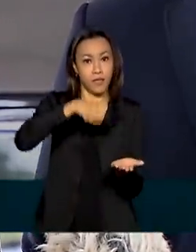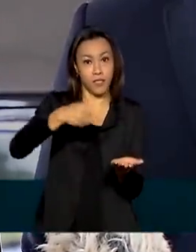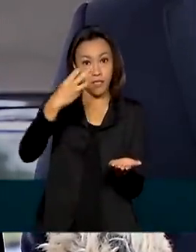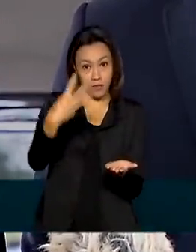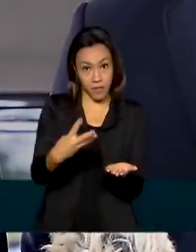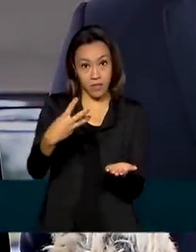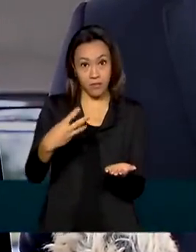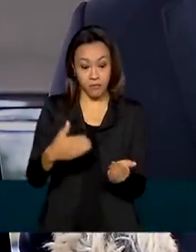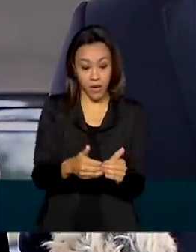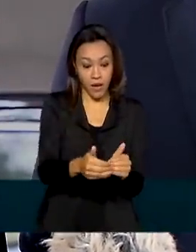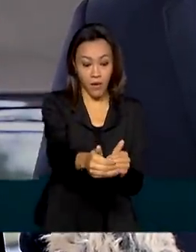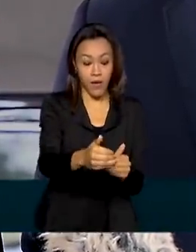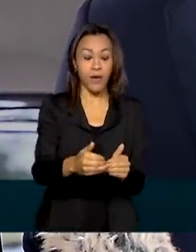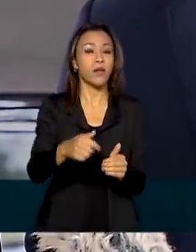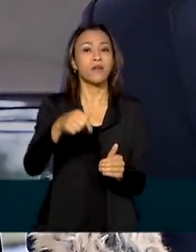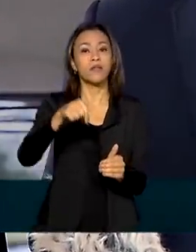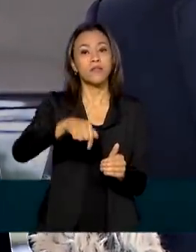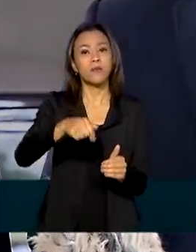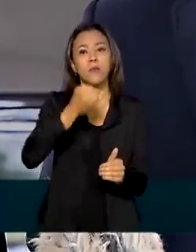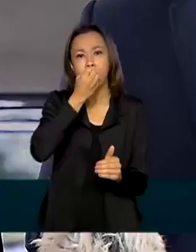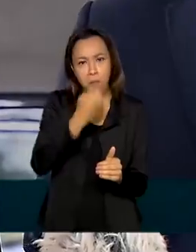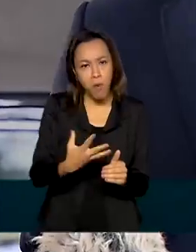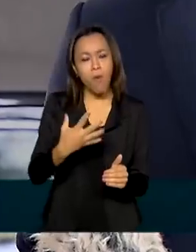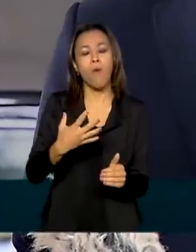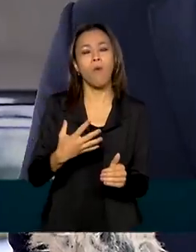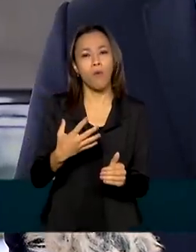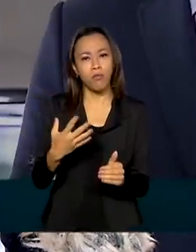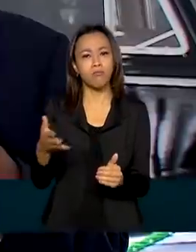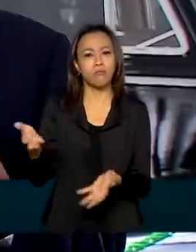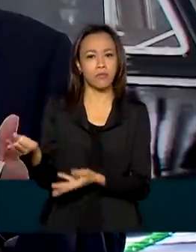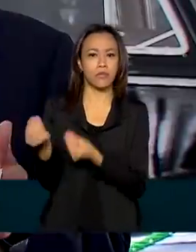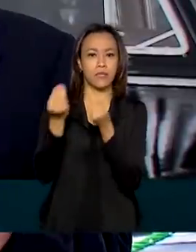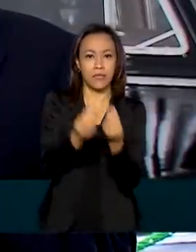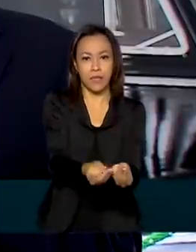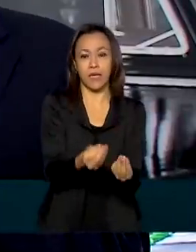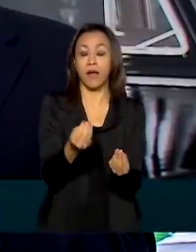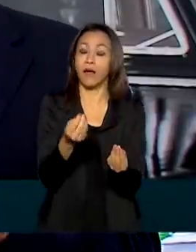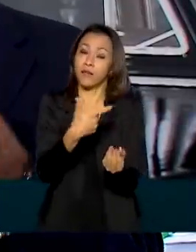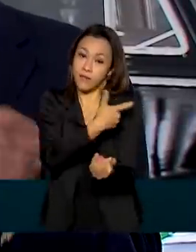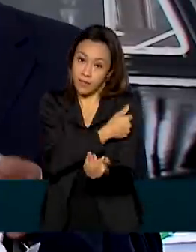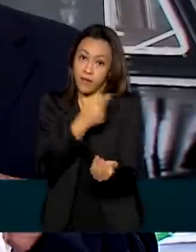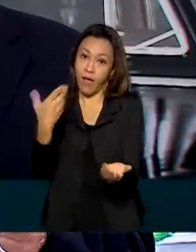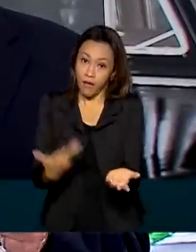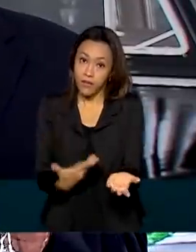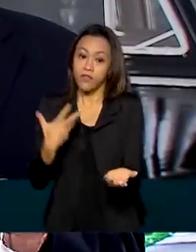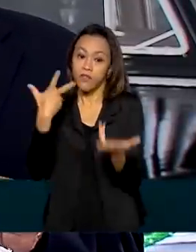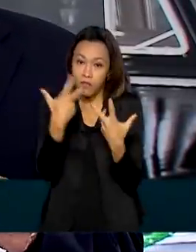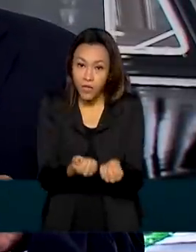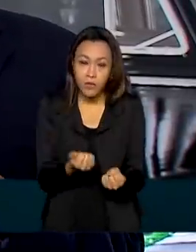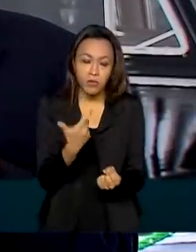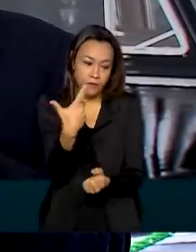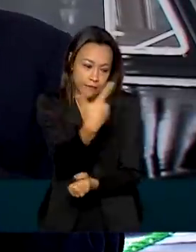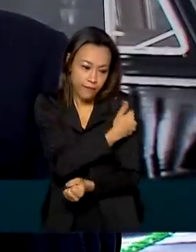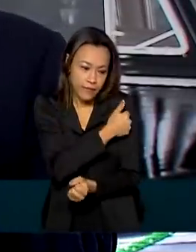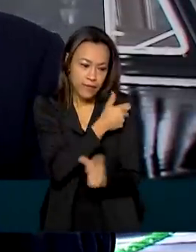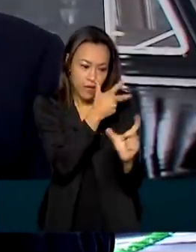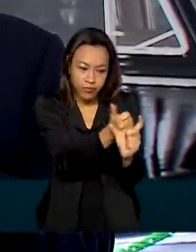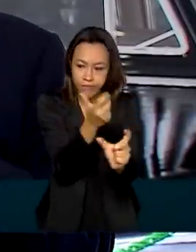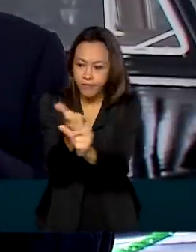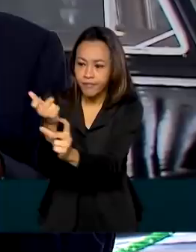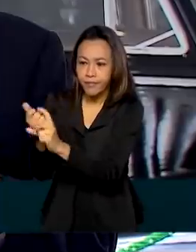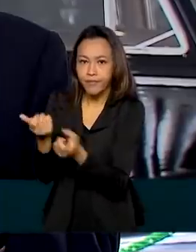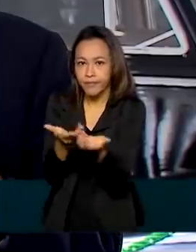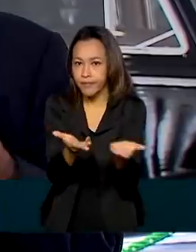passar para o terceiro trimestre uma boa parte dessas vacinas. É isso que nós vamos fazer, é vacinar e justamente